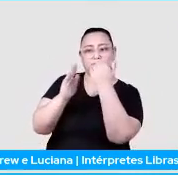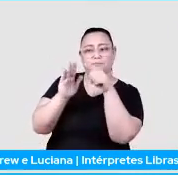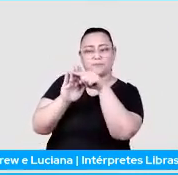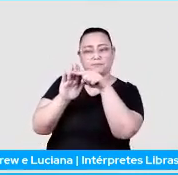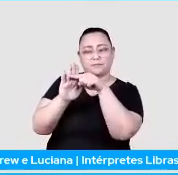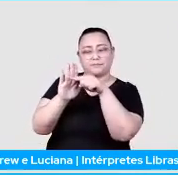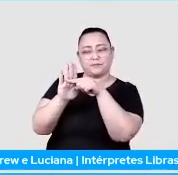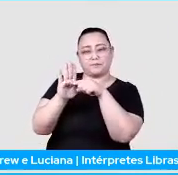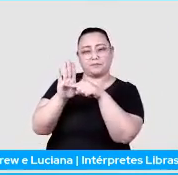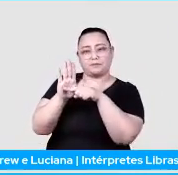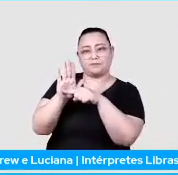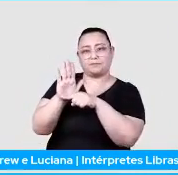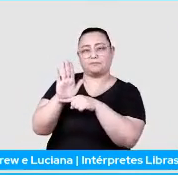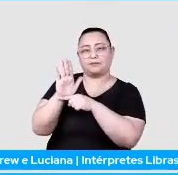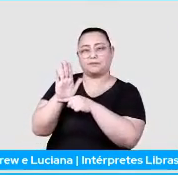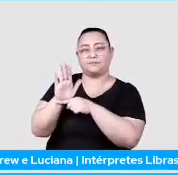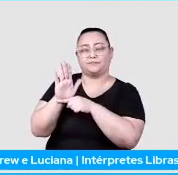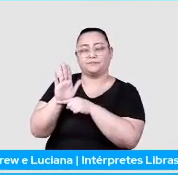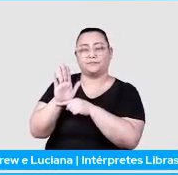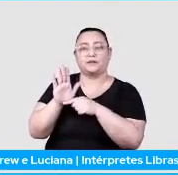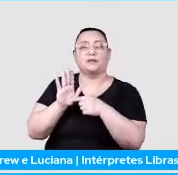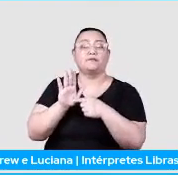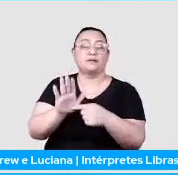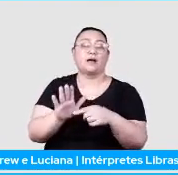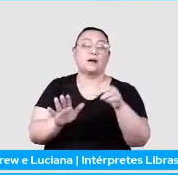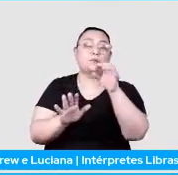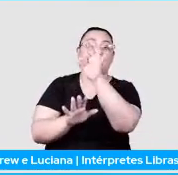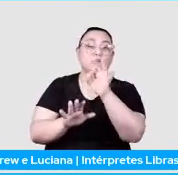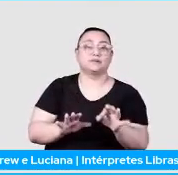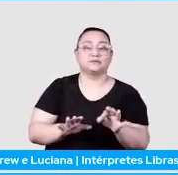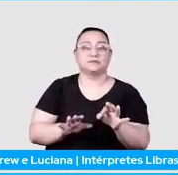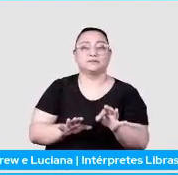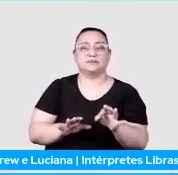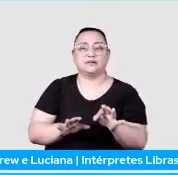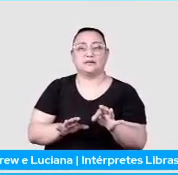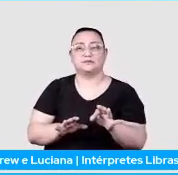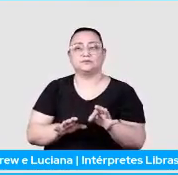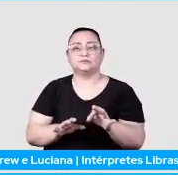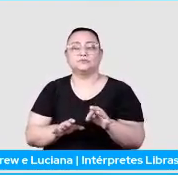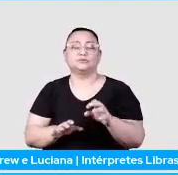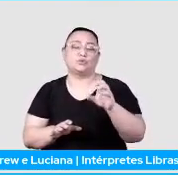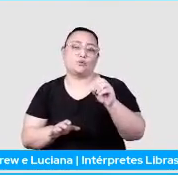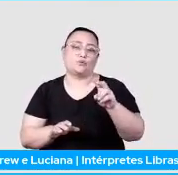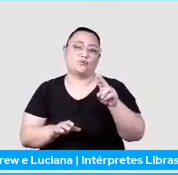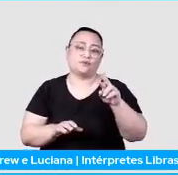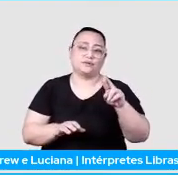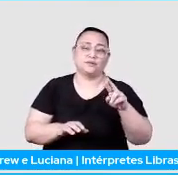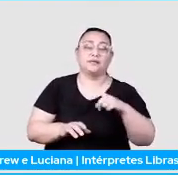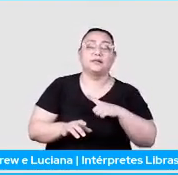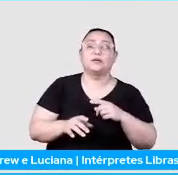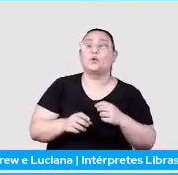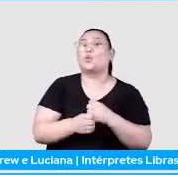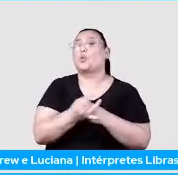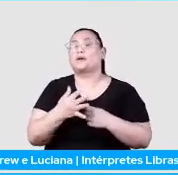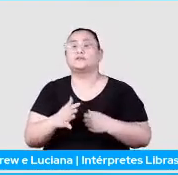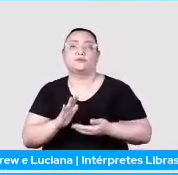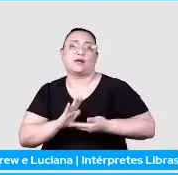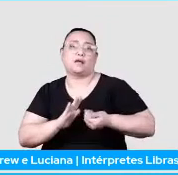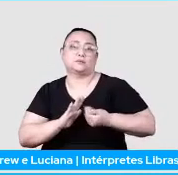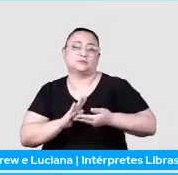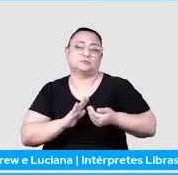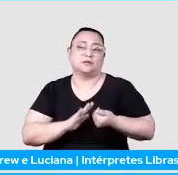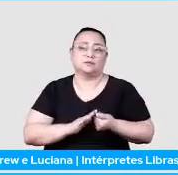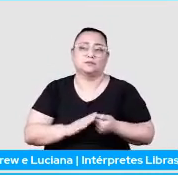raspado, e ele dá a porcentagem do coverage e dá a total de itens raspados. Então, eu tenho a